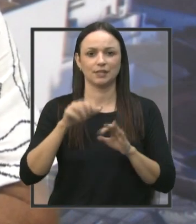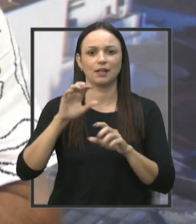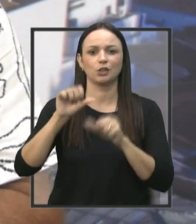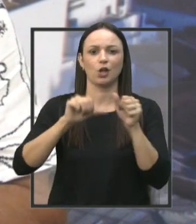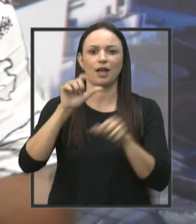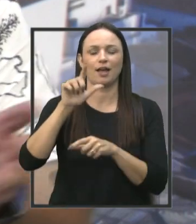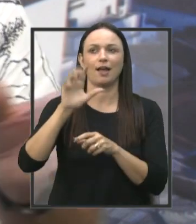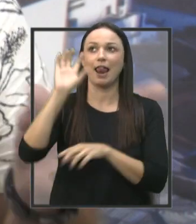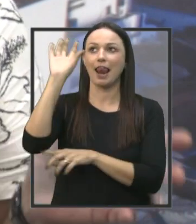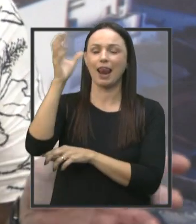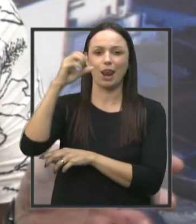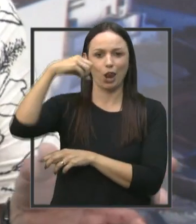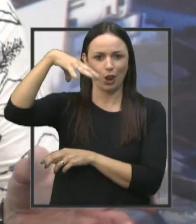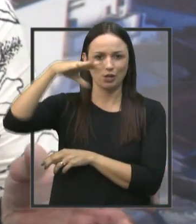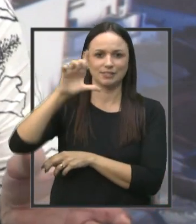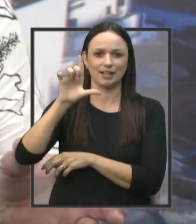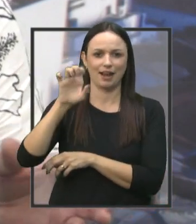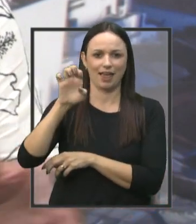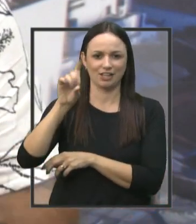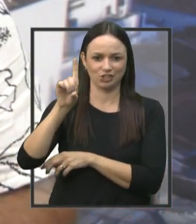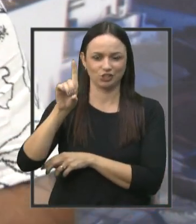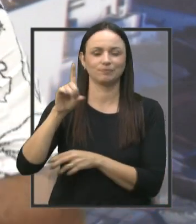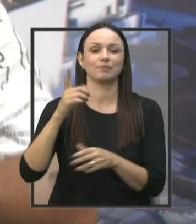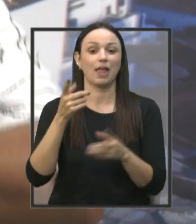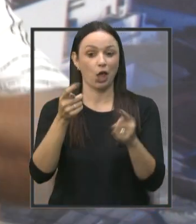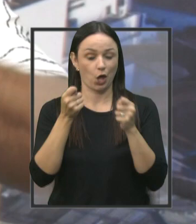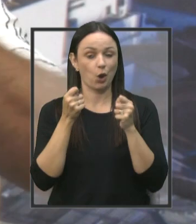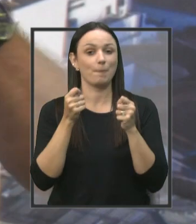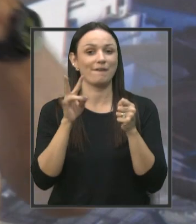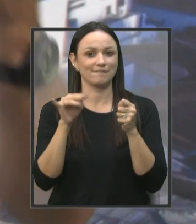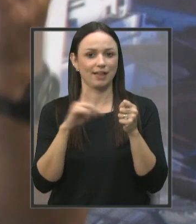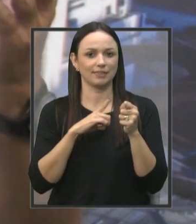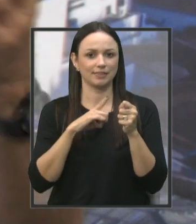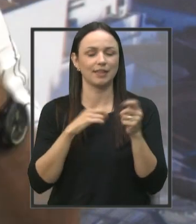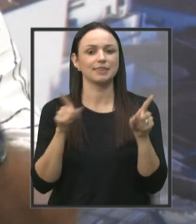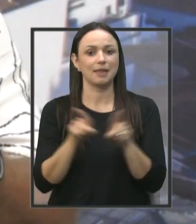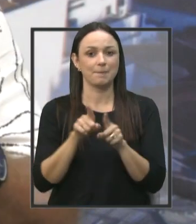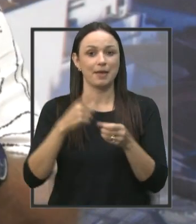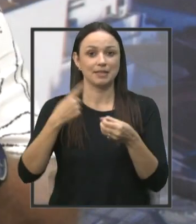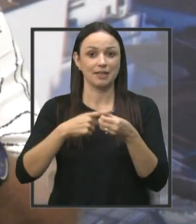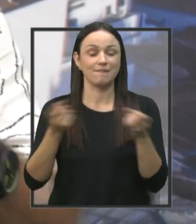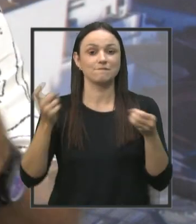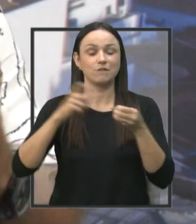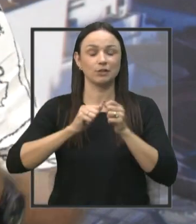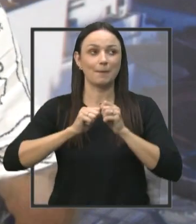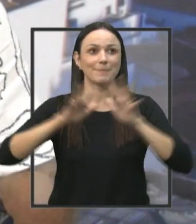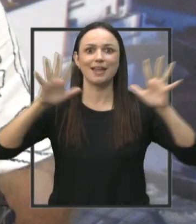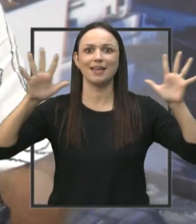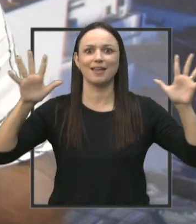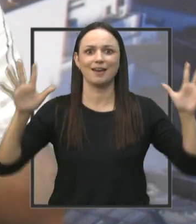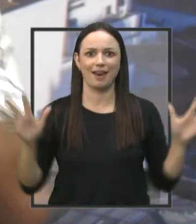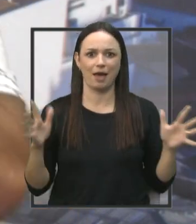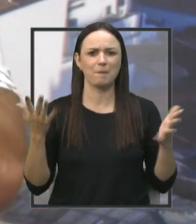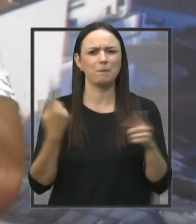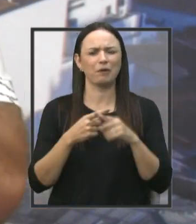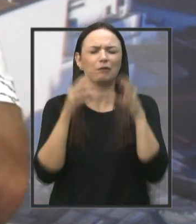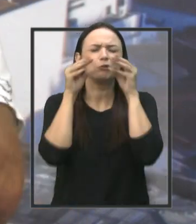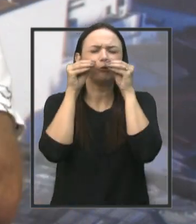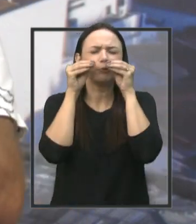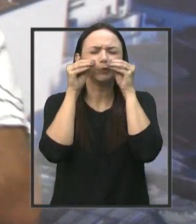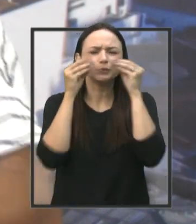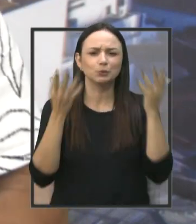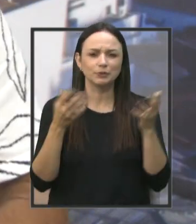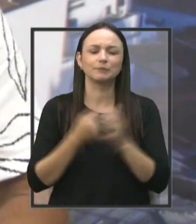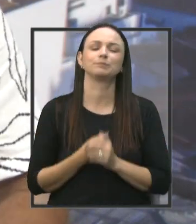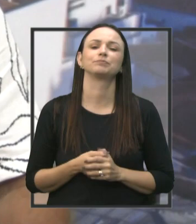das lâmpadas. Além da economia que vai ter, certo? A cidade, ela volta a brilhar, tá, né? Tá escura. A